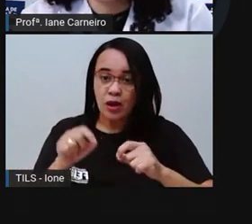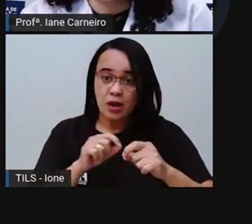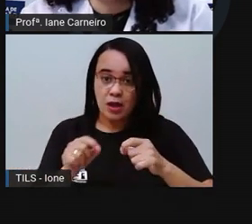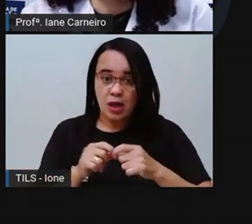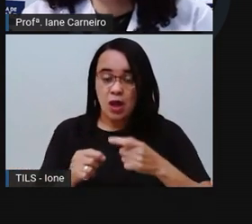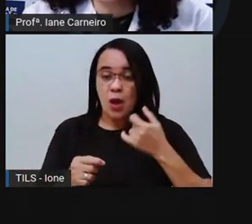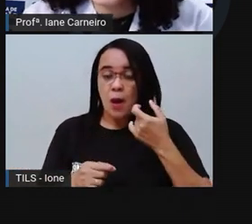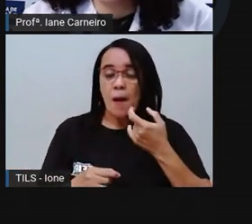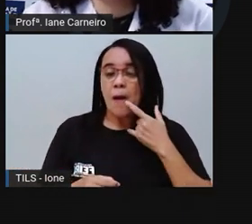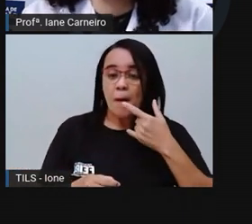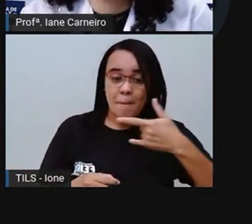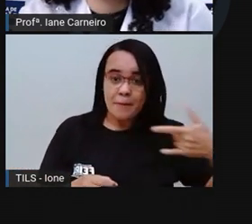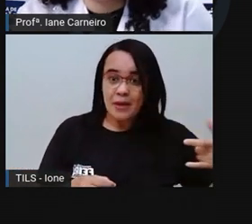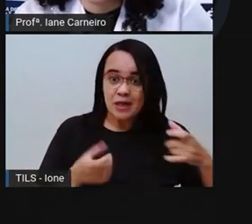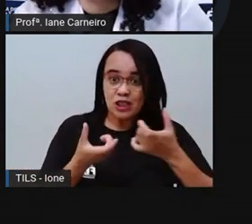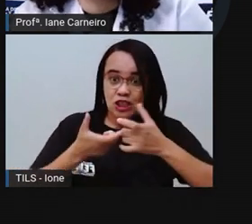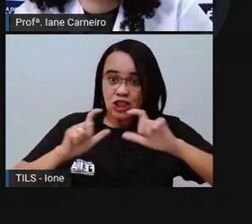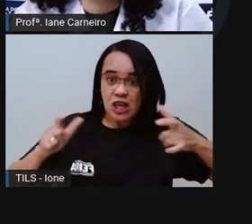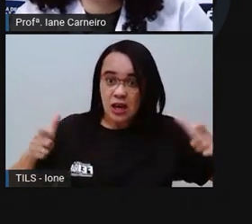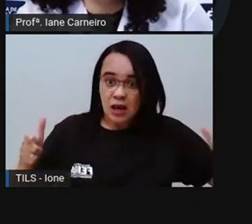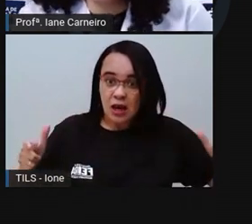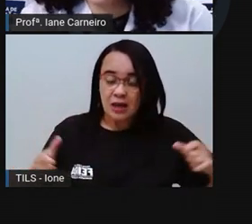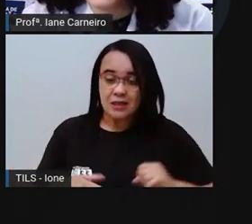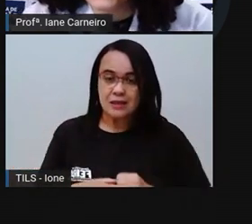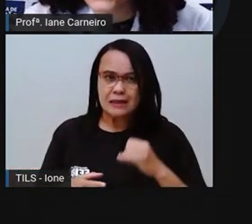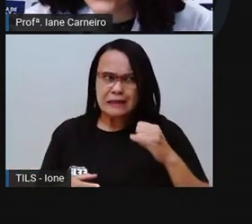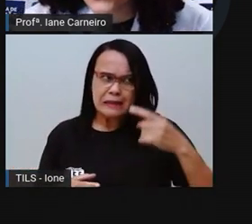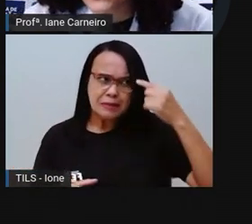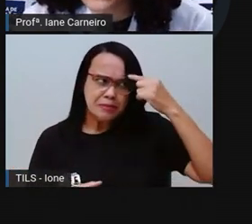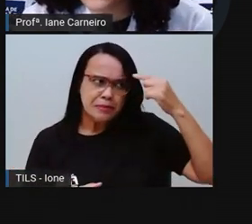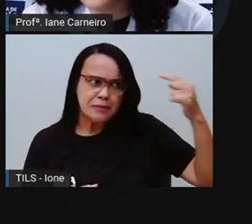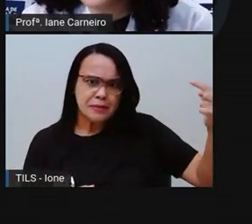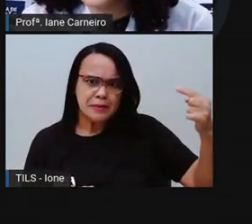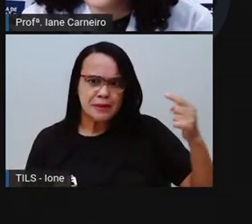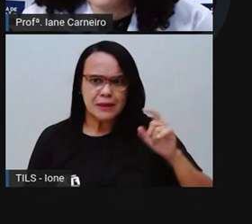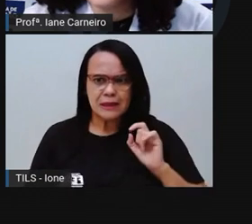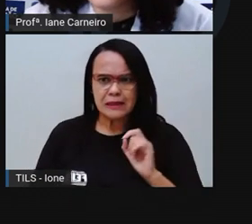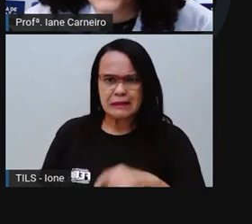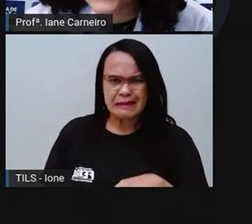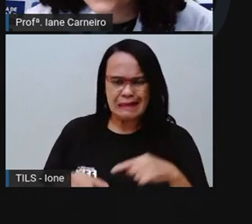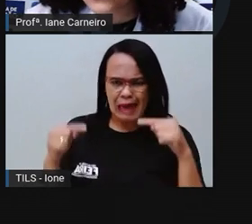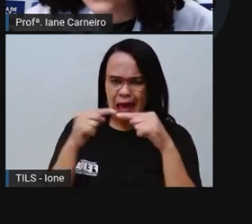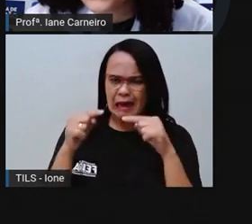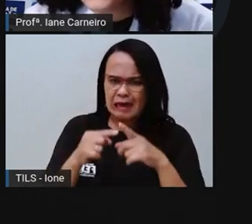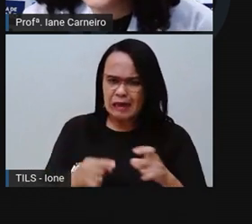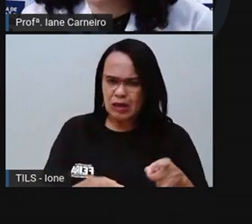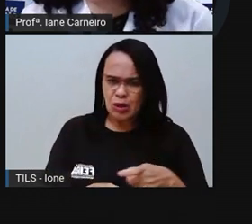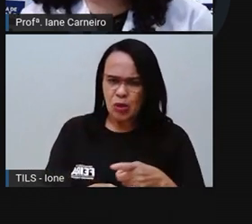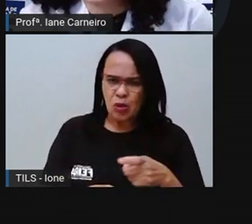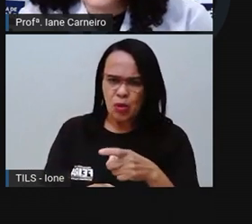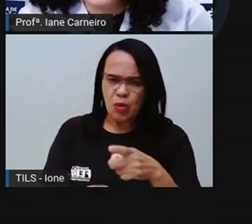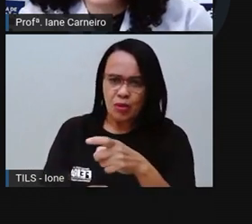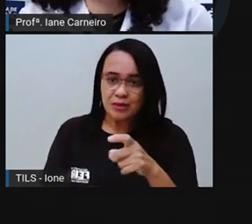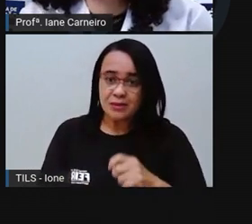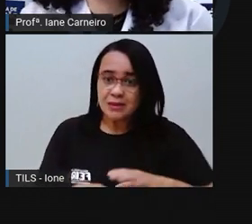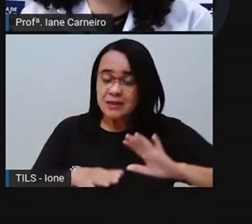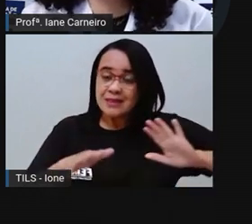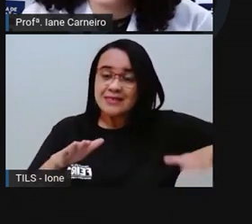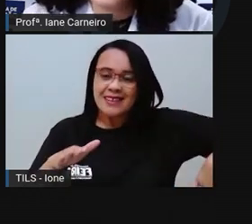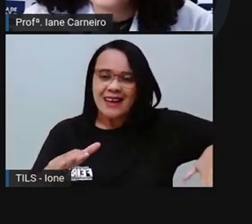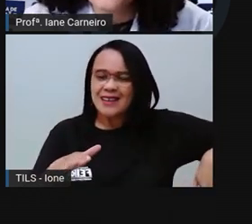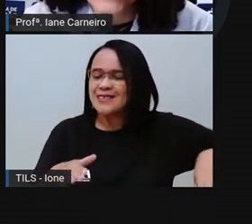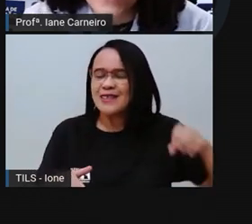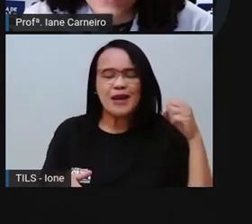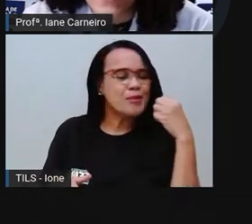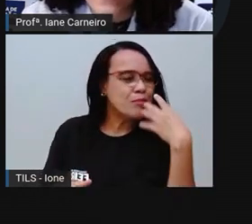E se ele pensar que eu sou uma minhoca? Mas não pensou. Nadar era uma